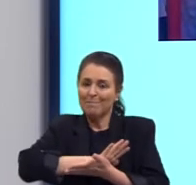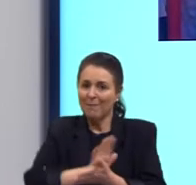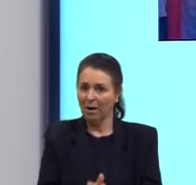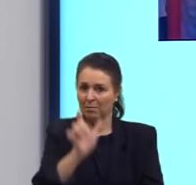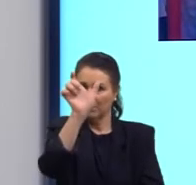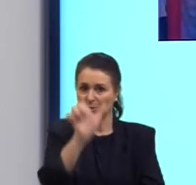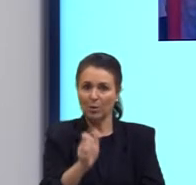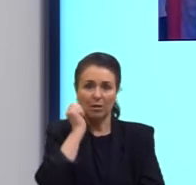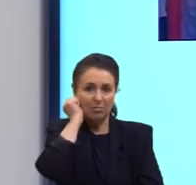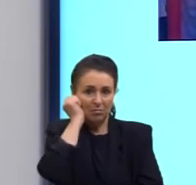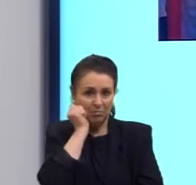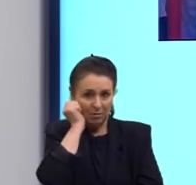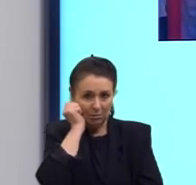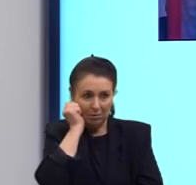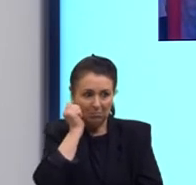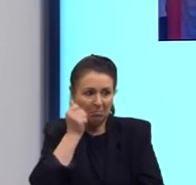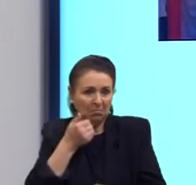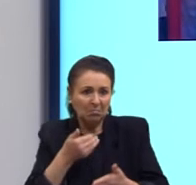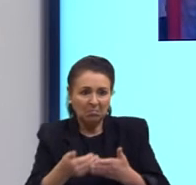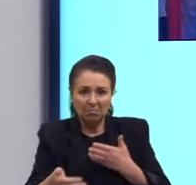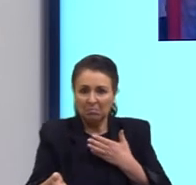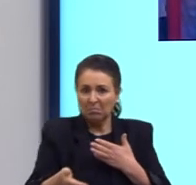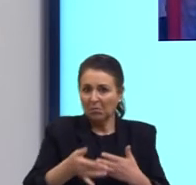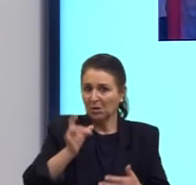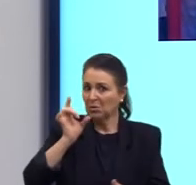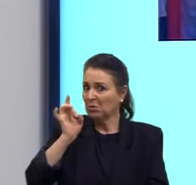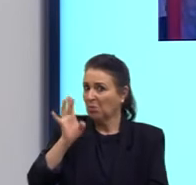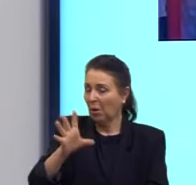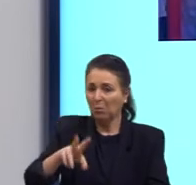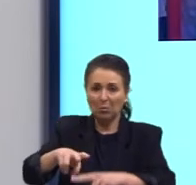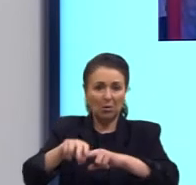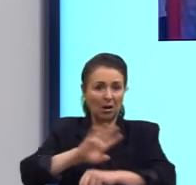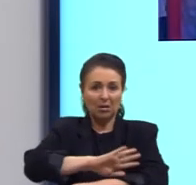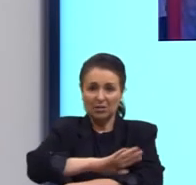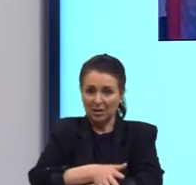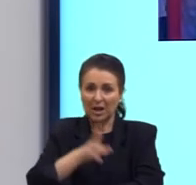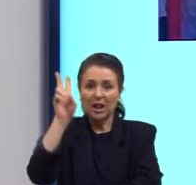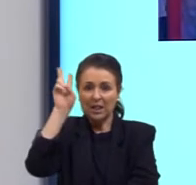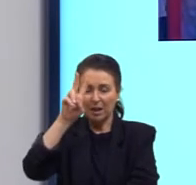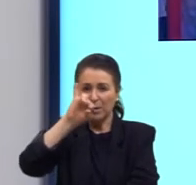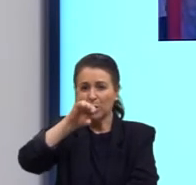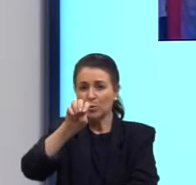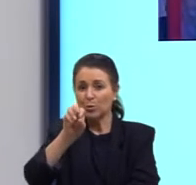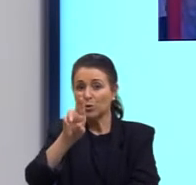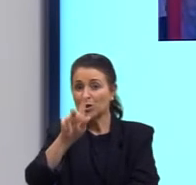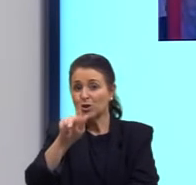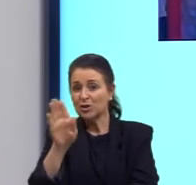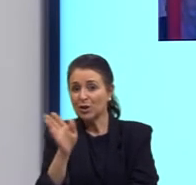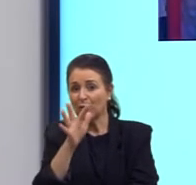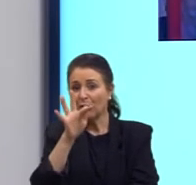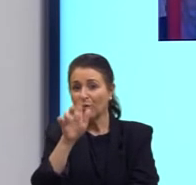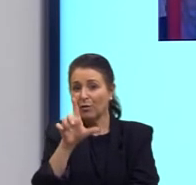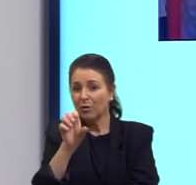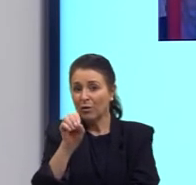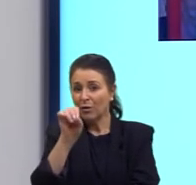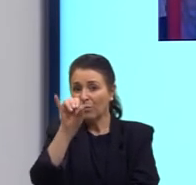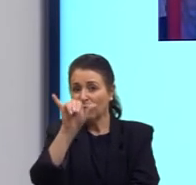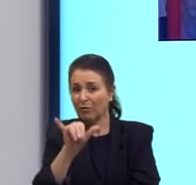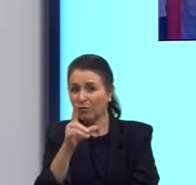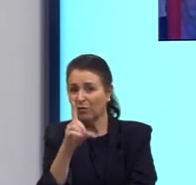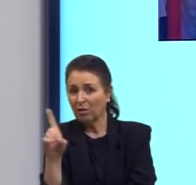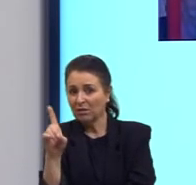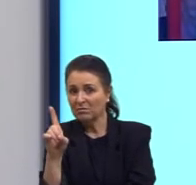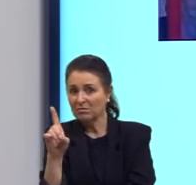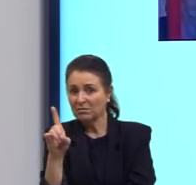sem motivo, além da discriminação, para a gente lembrar, por exemplo, do caso do George Floyd. não é uma ação policial que visa a